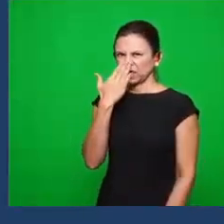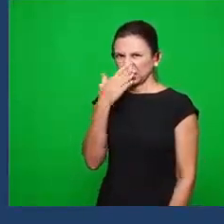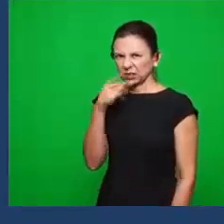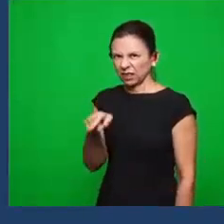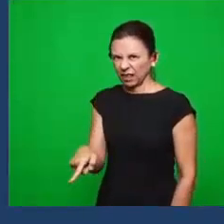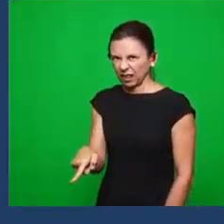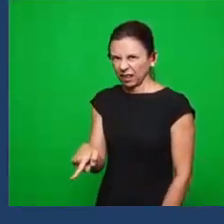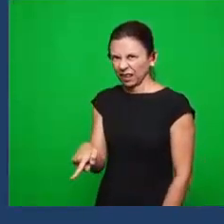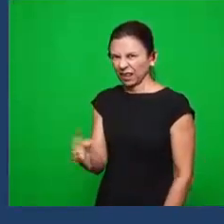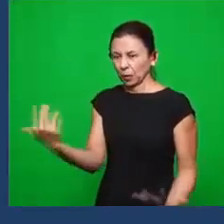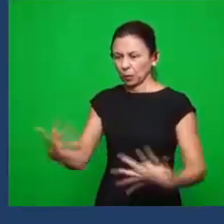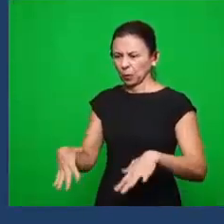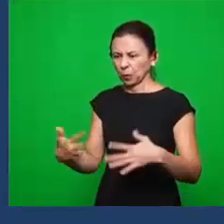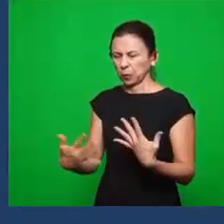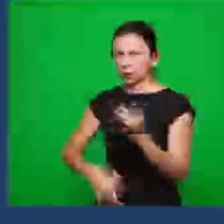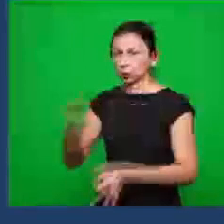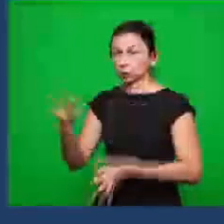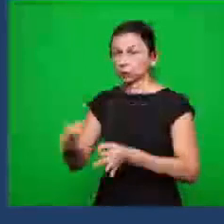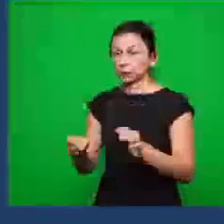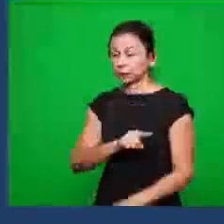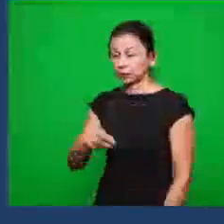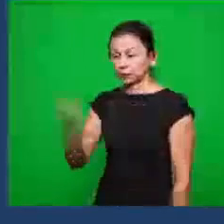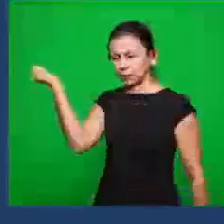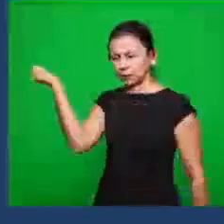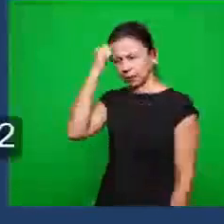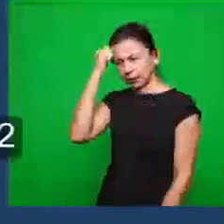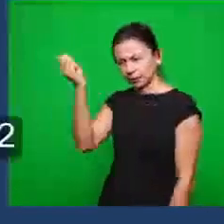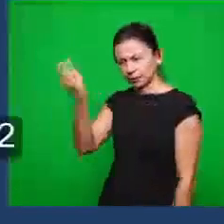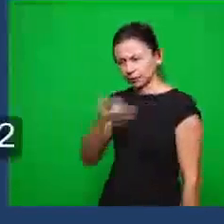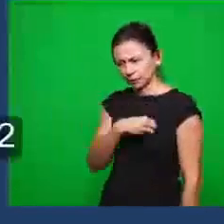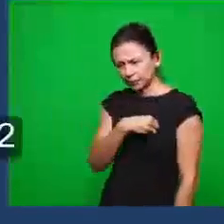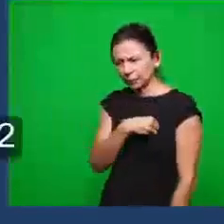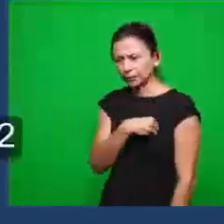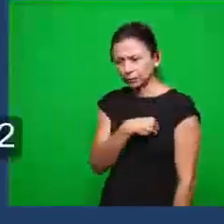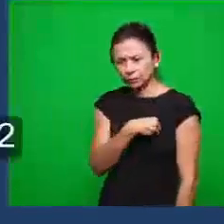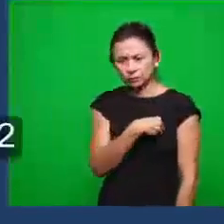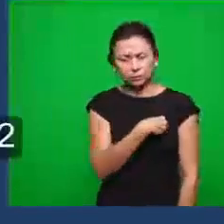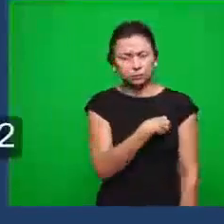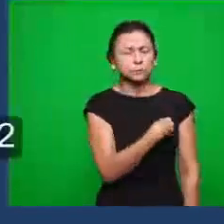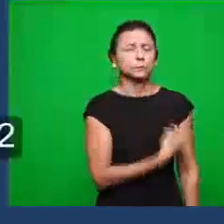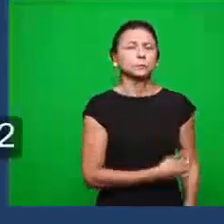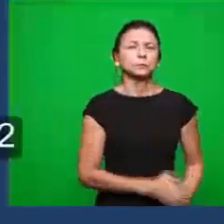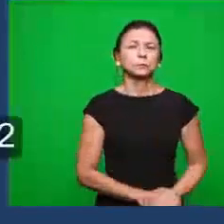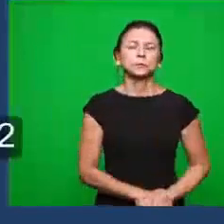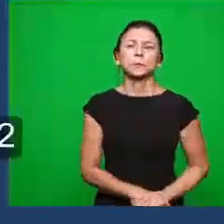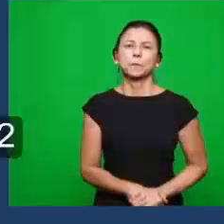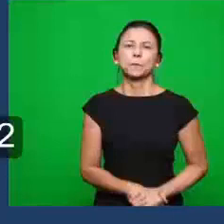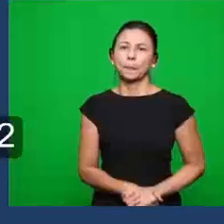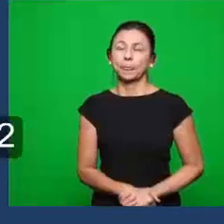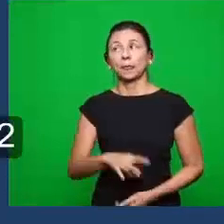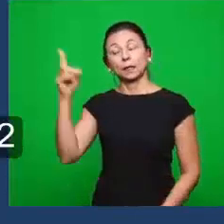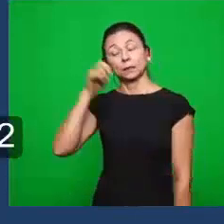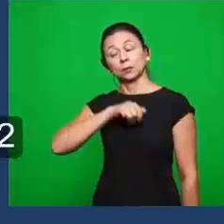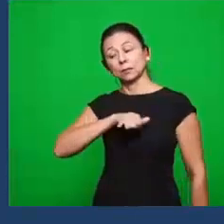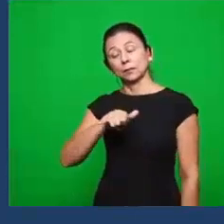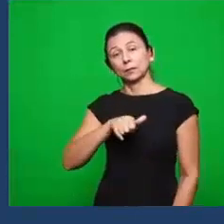tribulação, se não se arrependerem das suas obras. Então, aqui mostra a advertência do